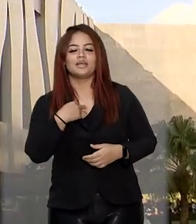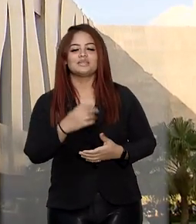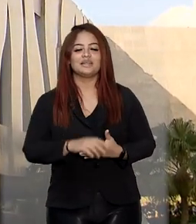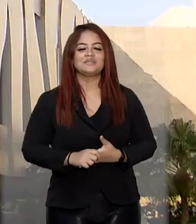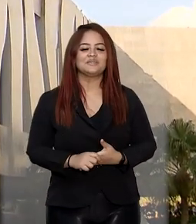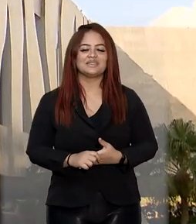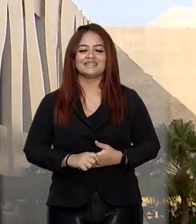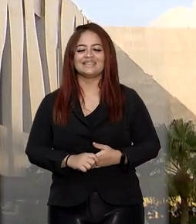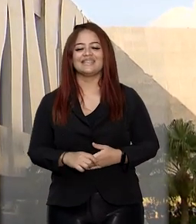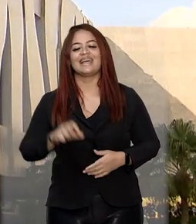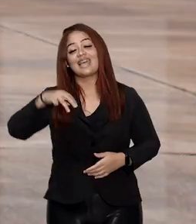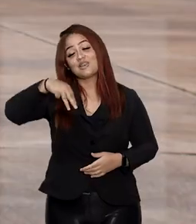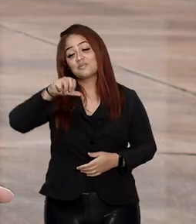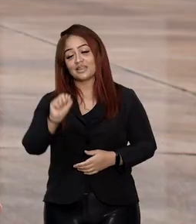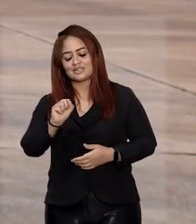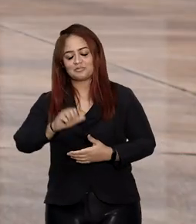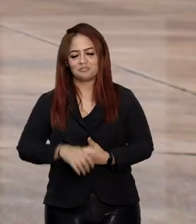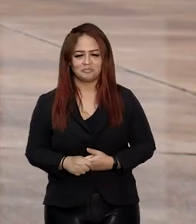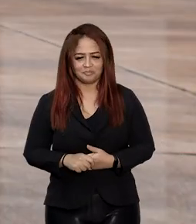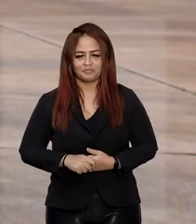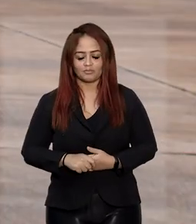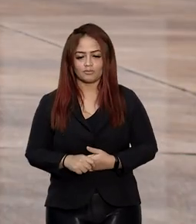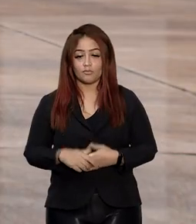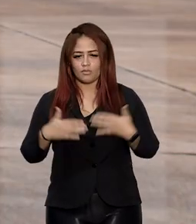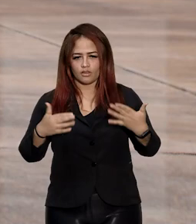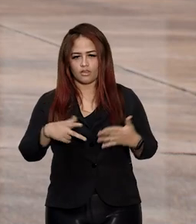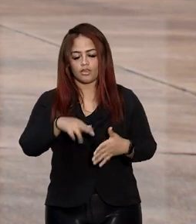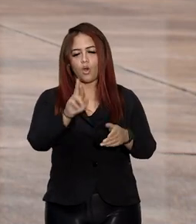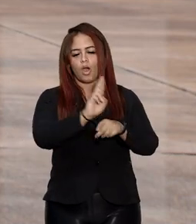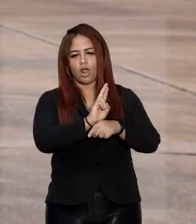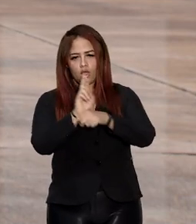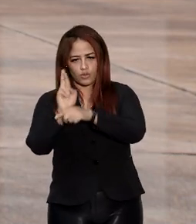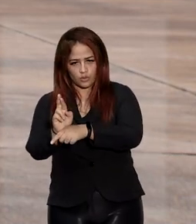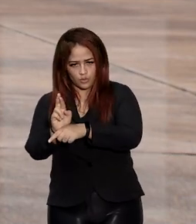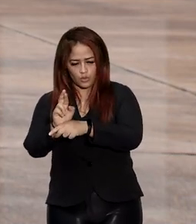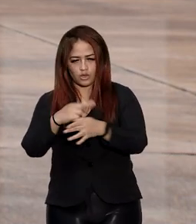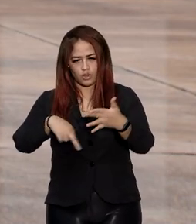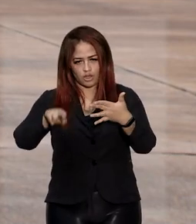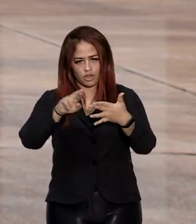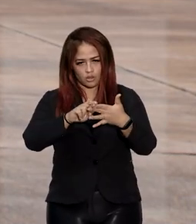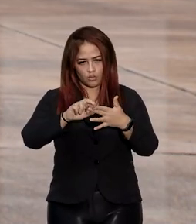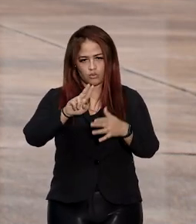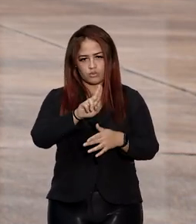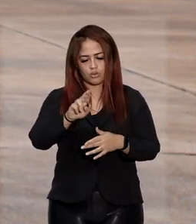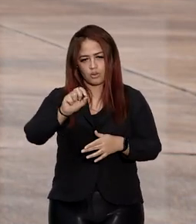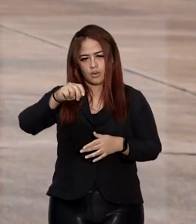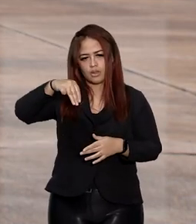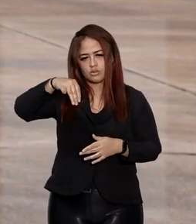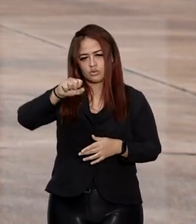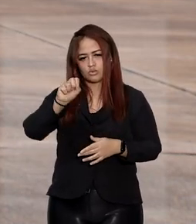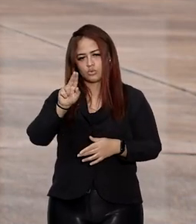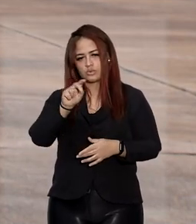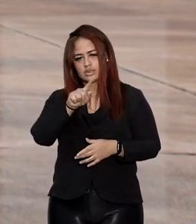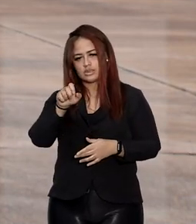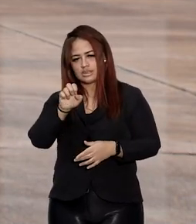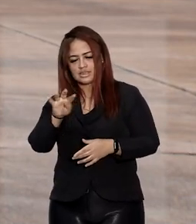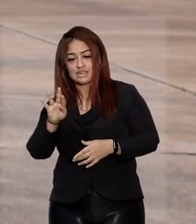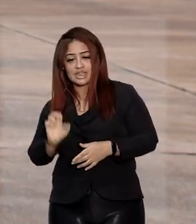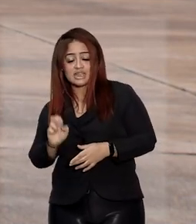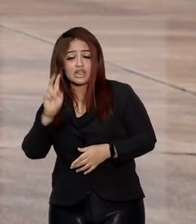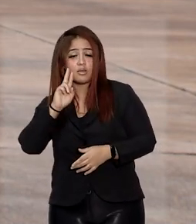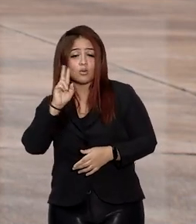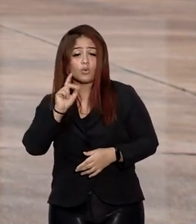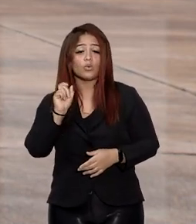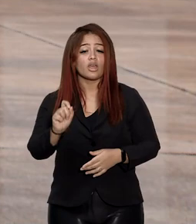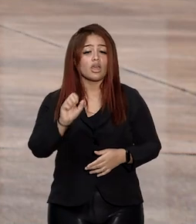de mandado de segurança. A relatora do recurso no STJ, a ministra Suzete Magalhães, lembrou que o STF,